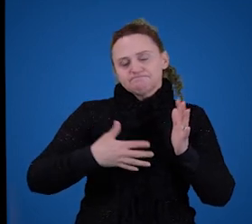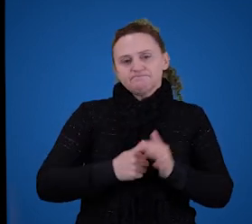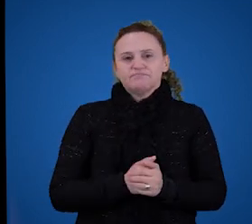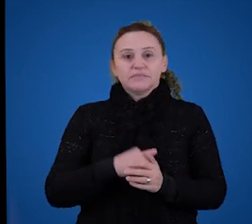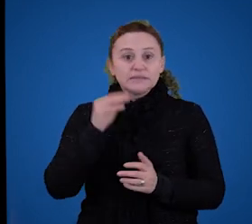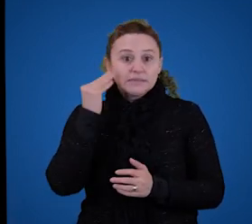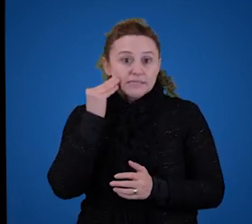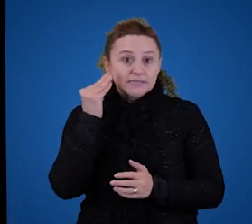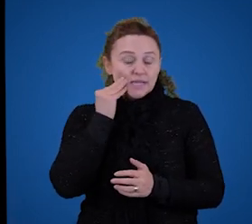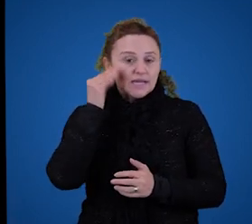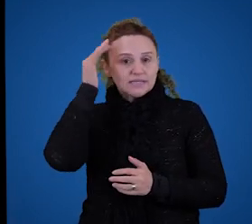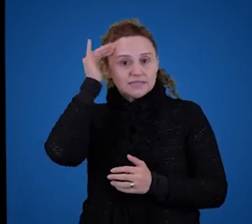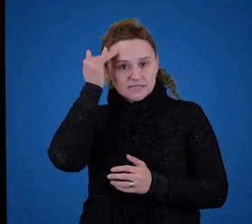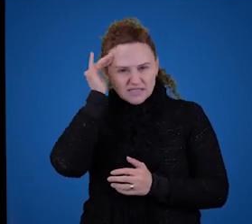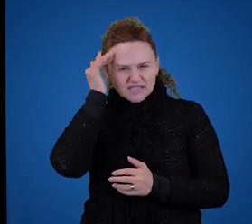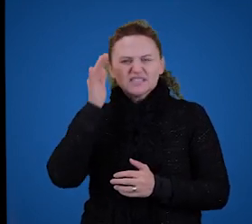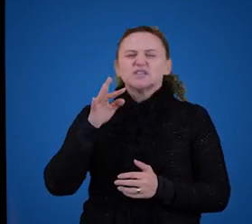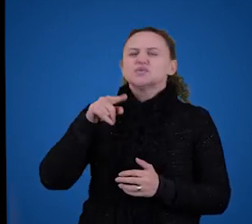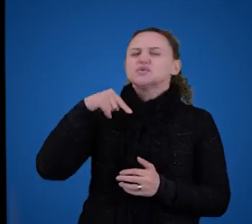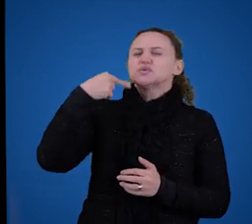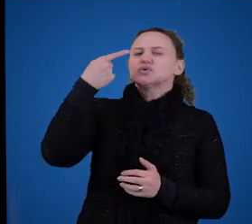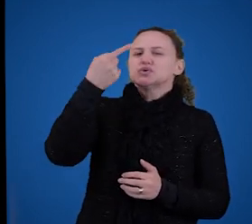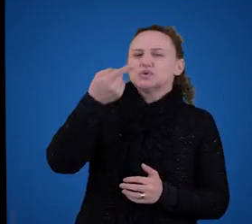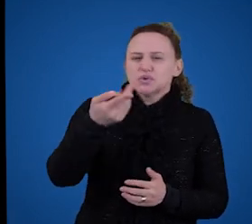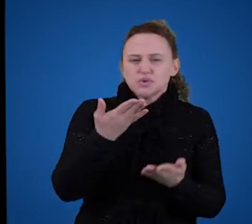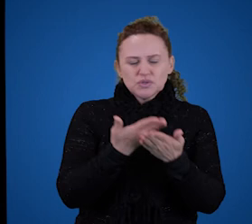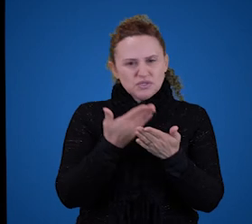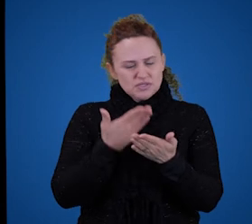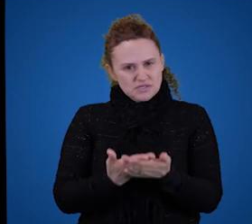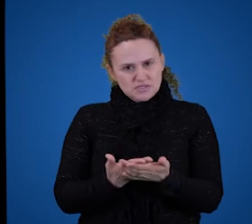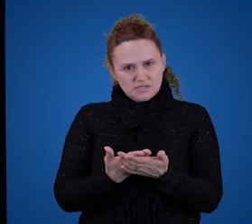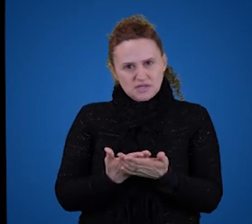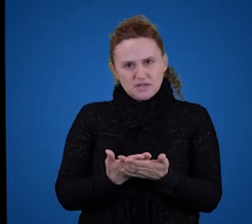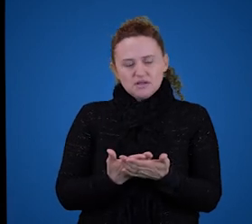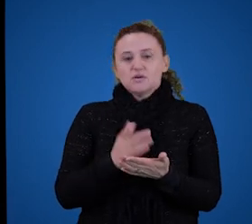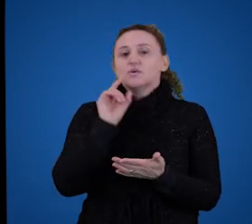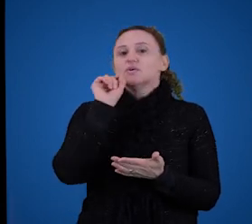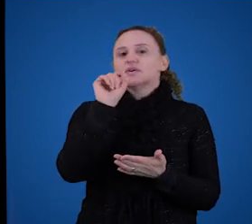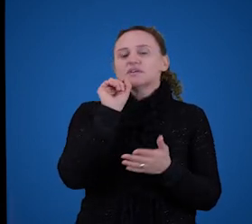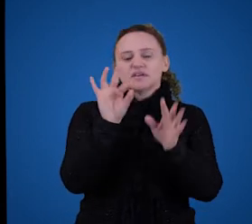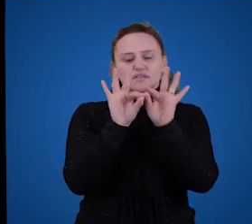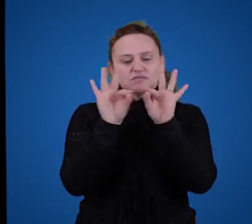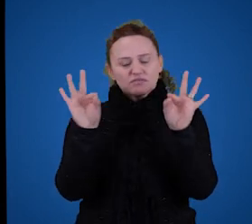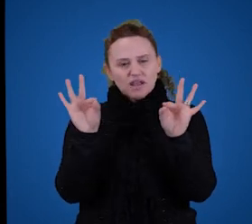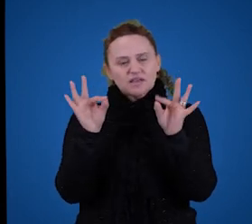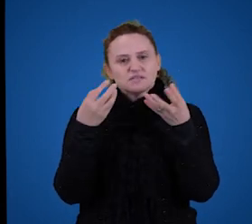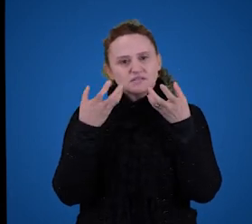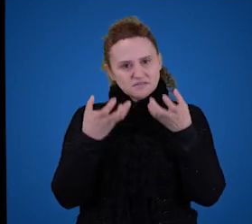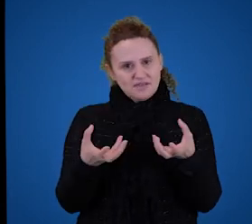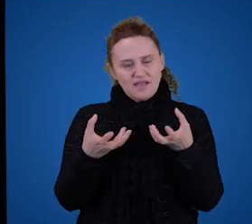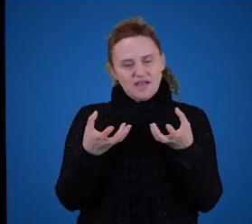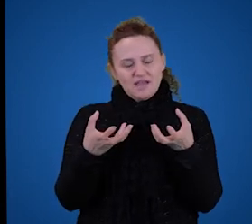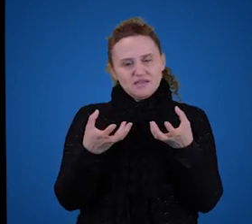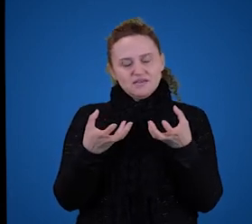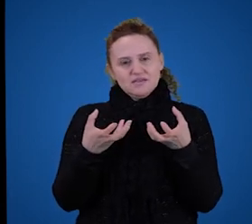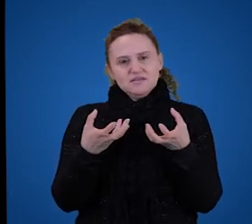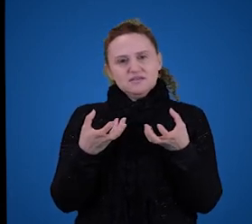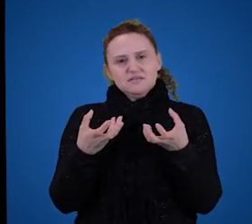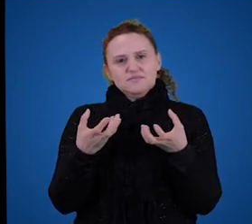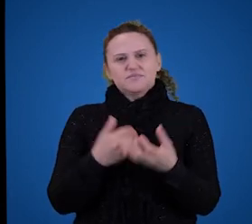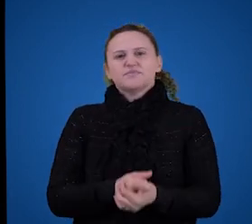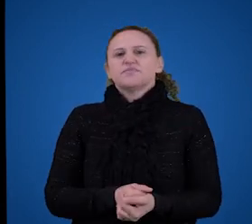Isso nós vamos fazer nas próximas aulas, né? Tentar explicar o que as frases de fato estão querendo dizer. Ou as palavras estão querendo dizer.